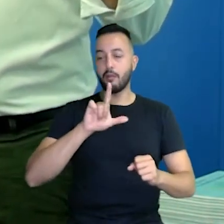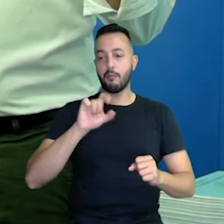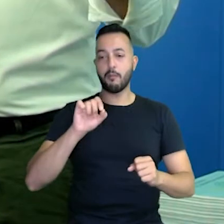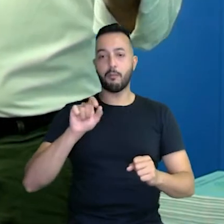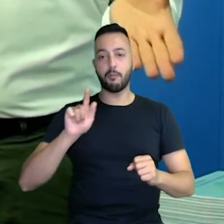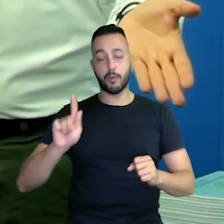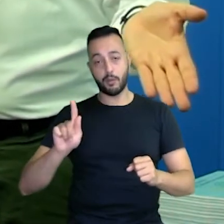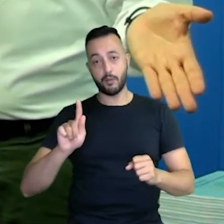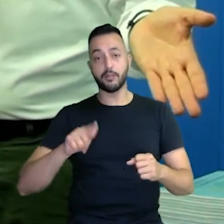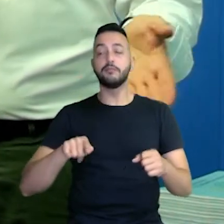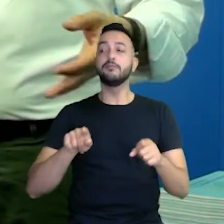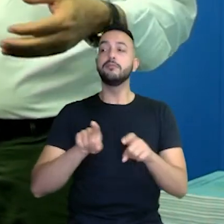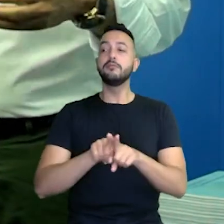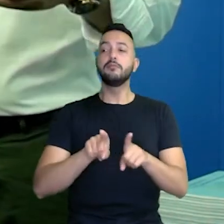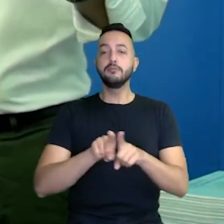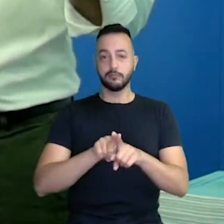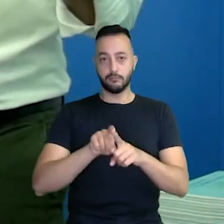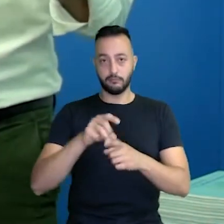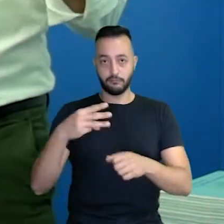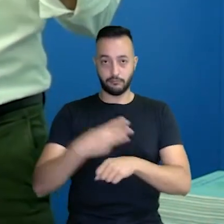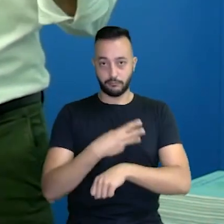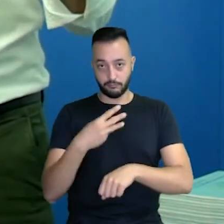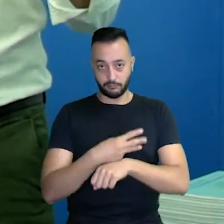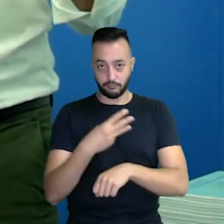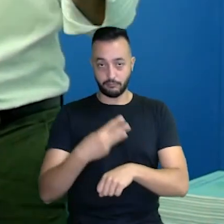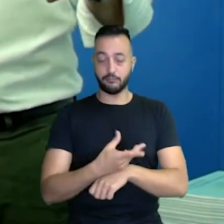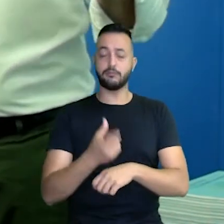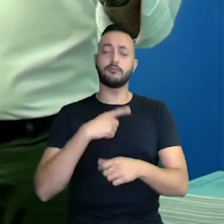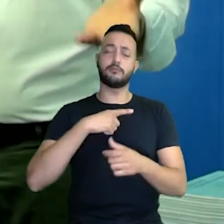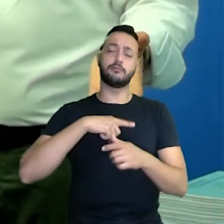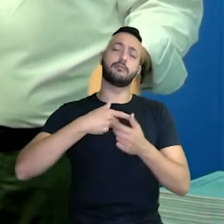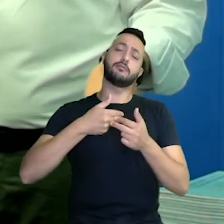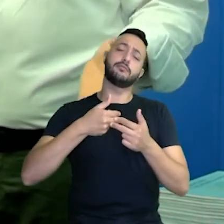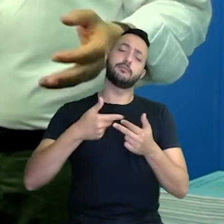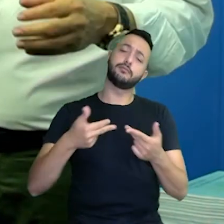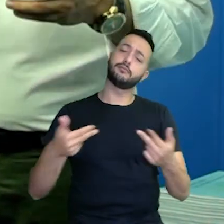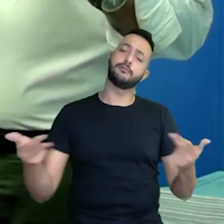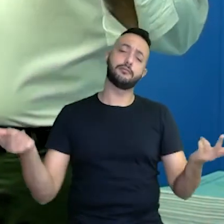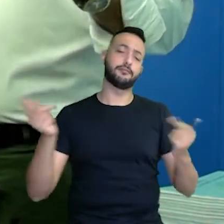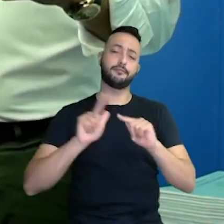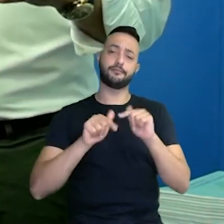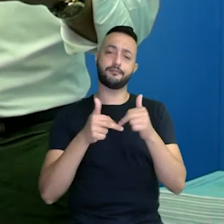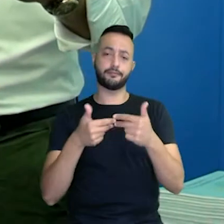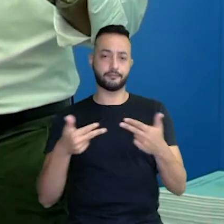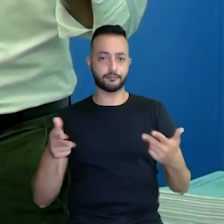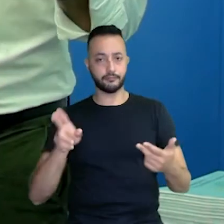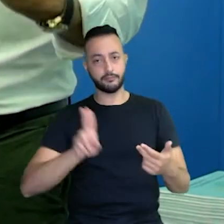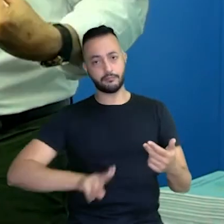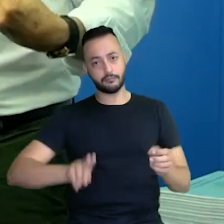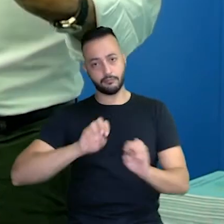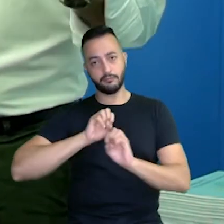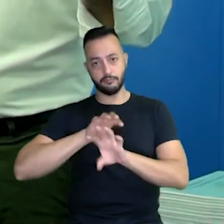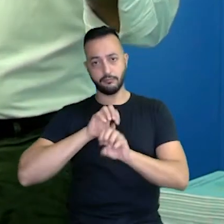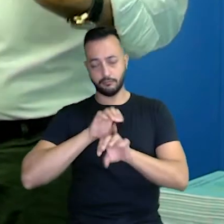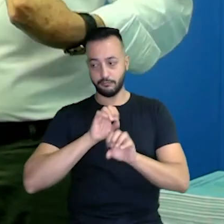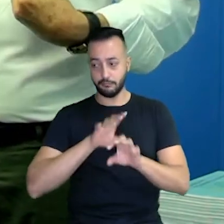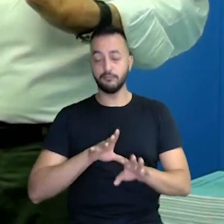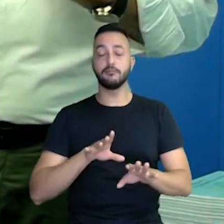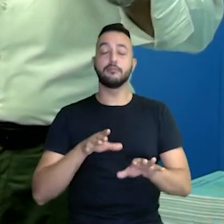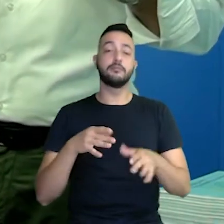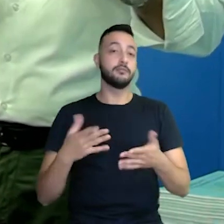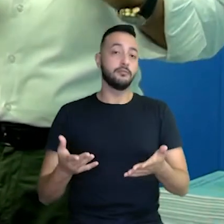o uso do WhatsApp, nós temos outras ferramentas. E não